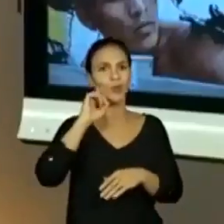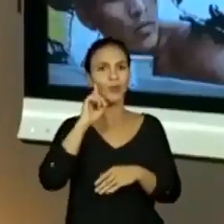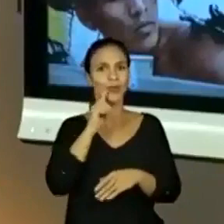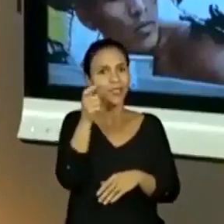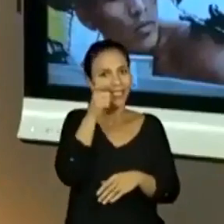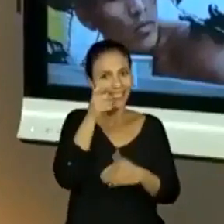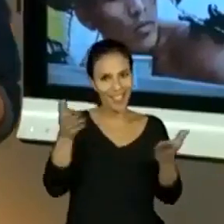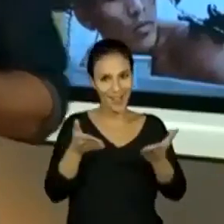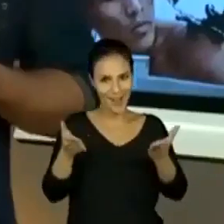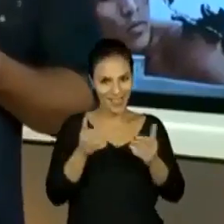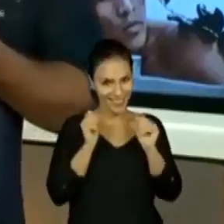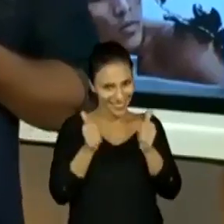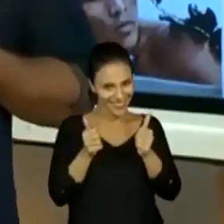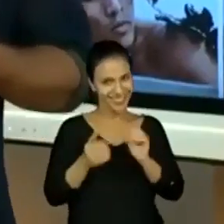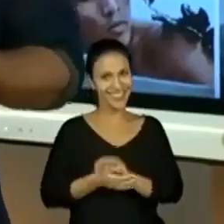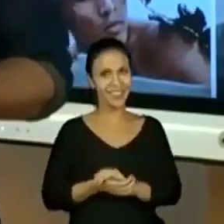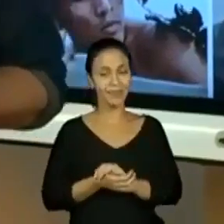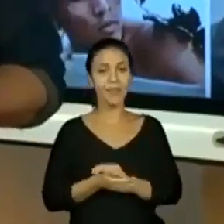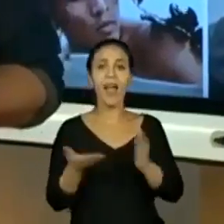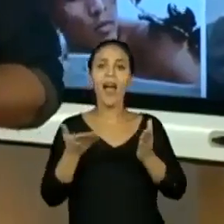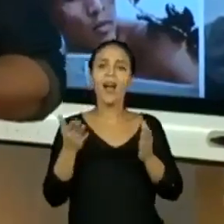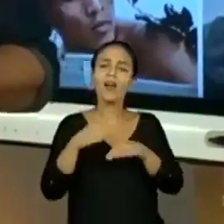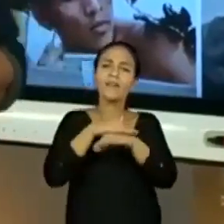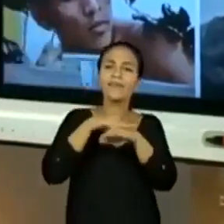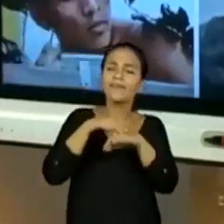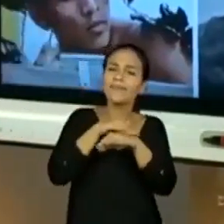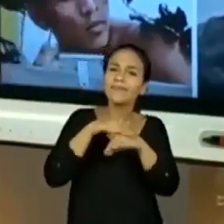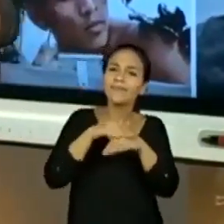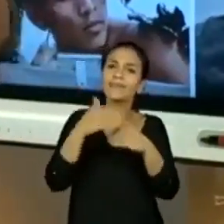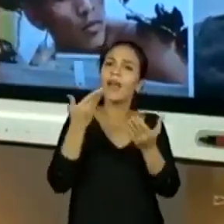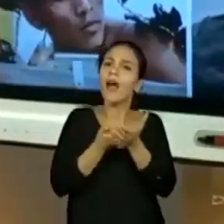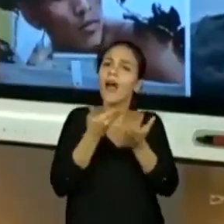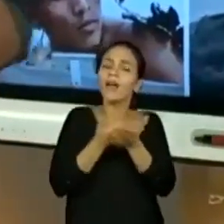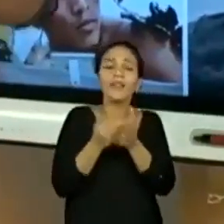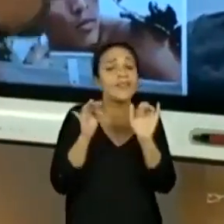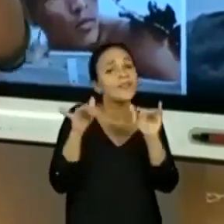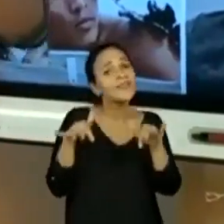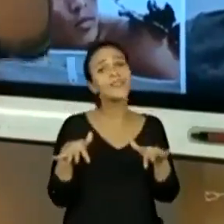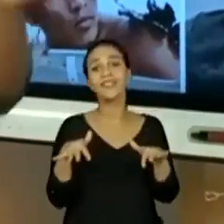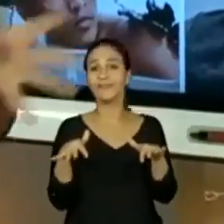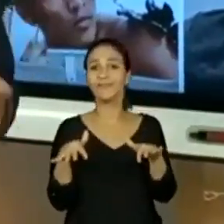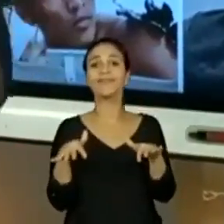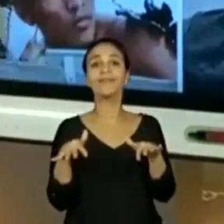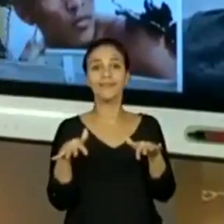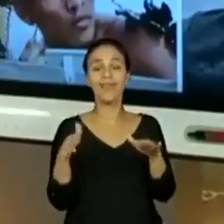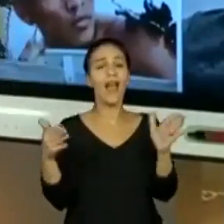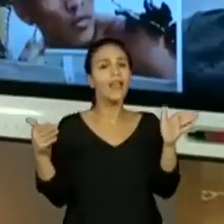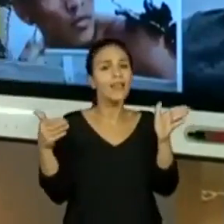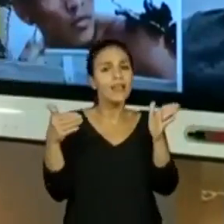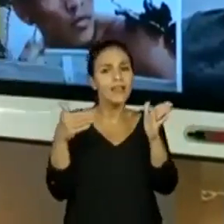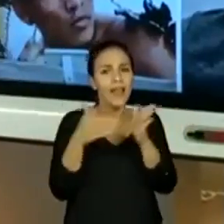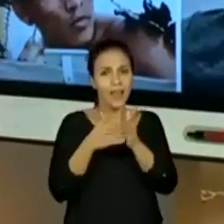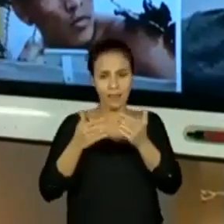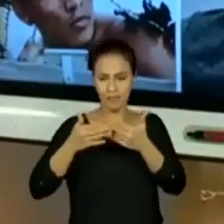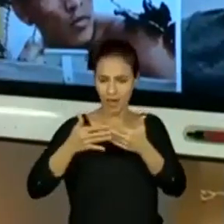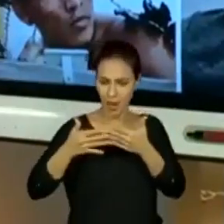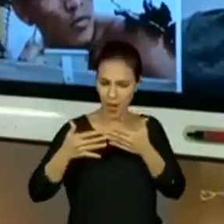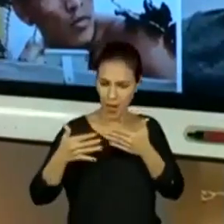Estamos chegando agora no final de nossa conversa, de nossa aula. Enfim, a gente vai chegar até o final deste